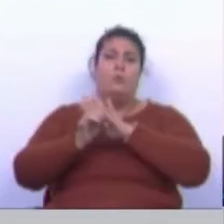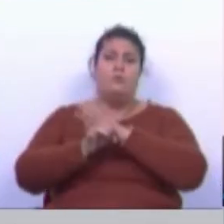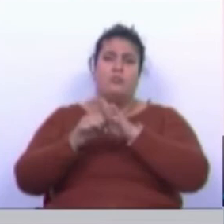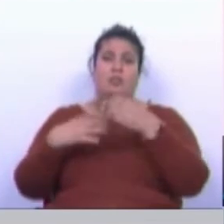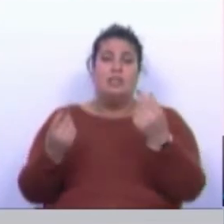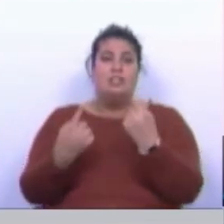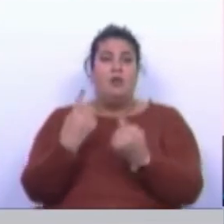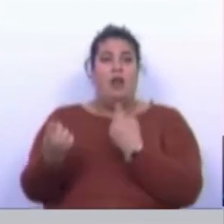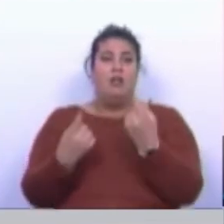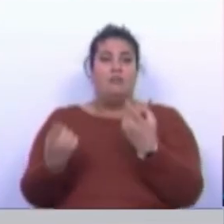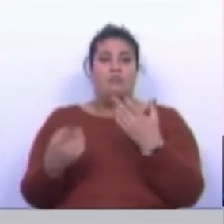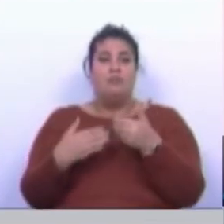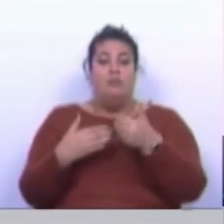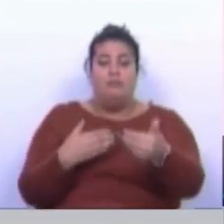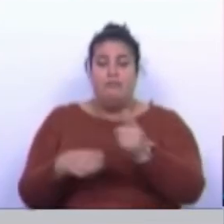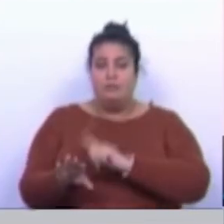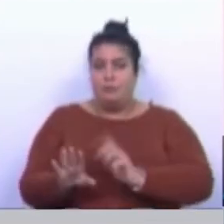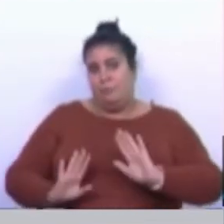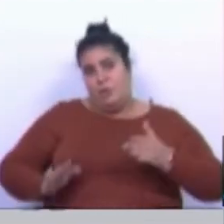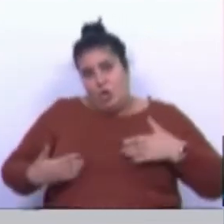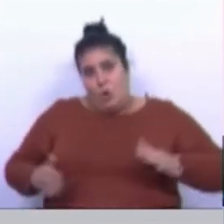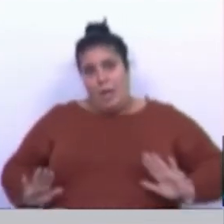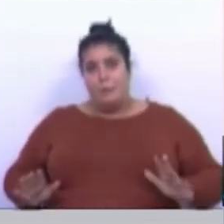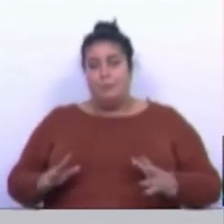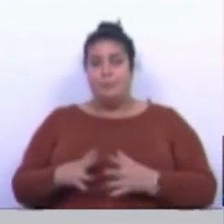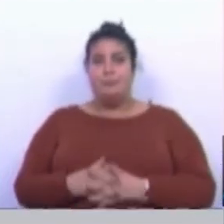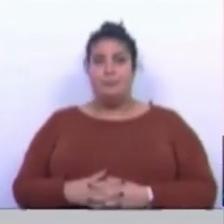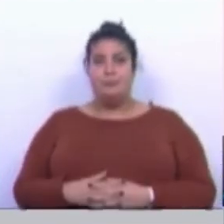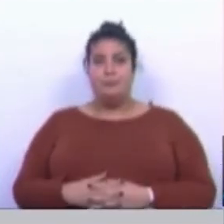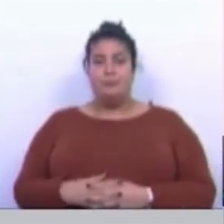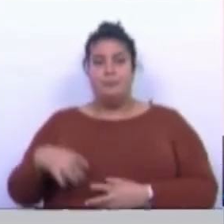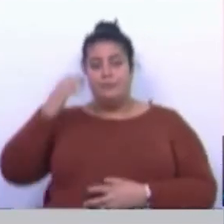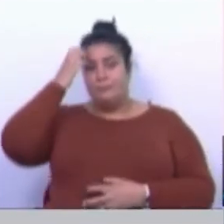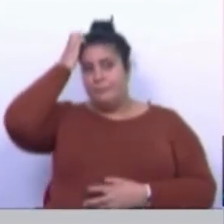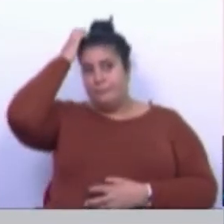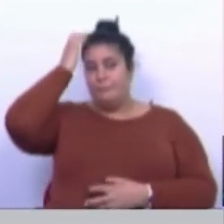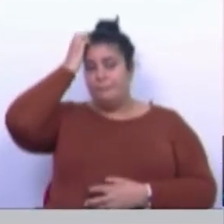mas isto são alguns, não me quero exceder, nem exceder demais.